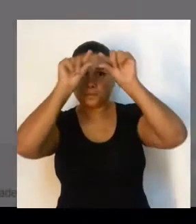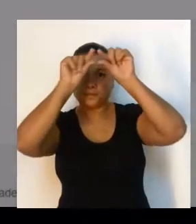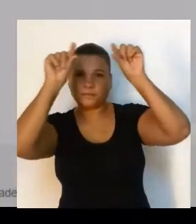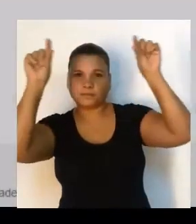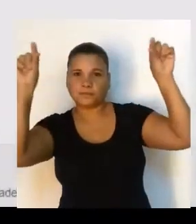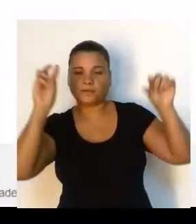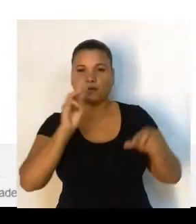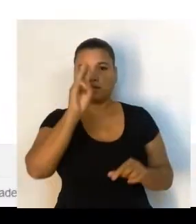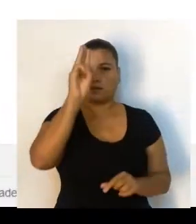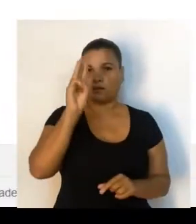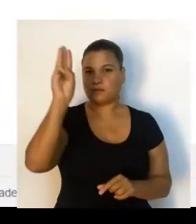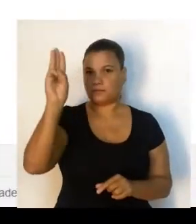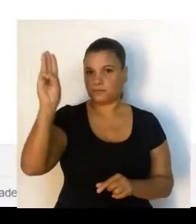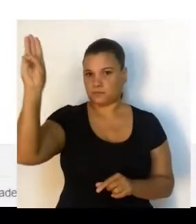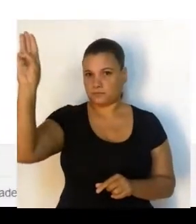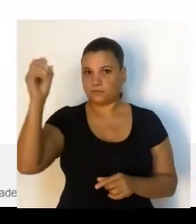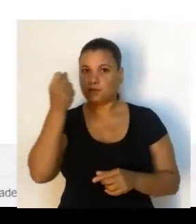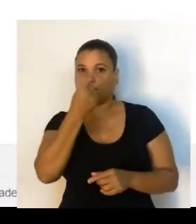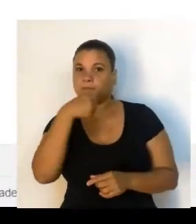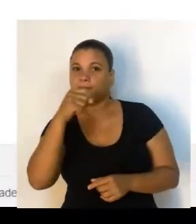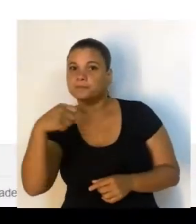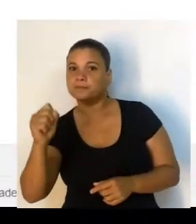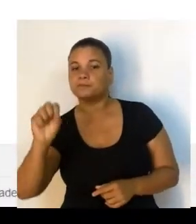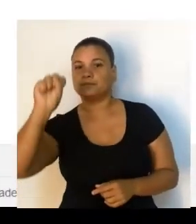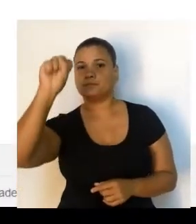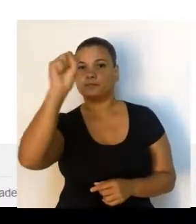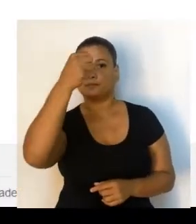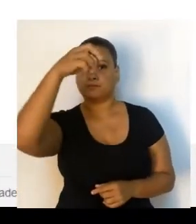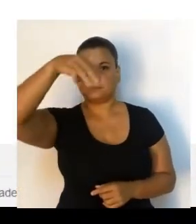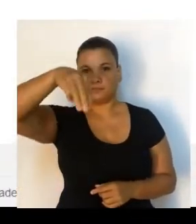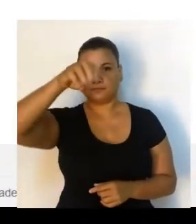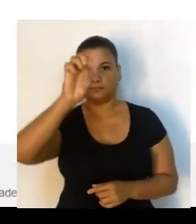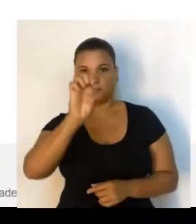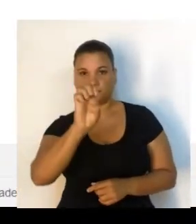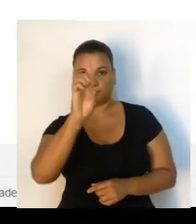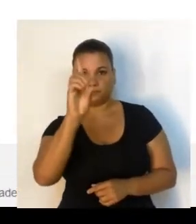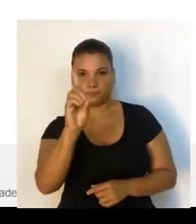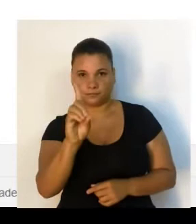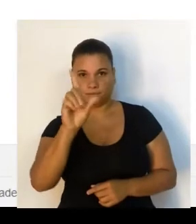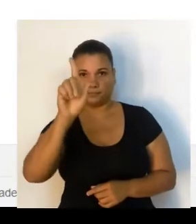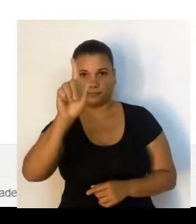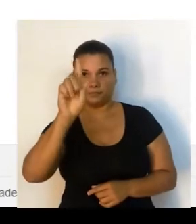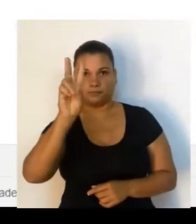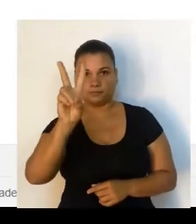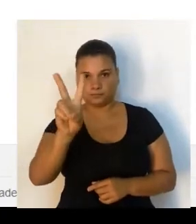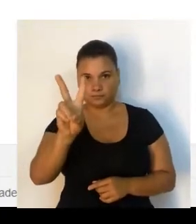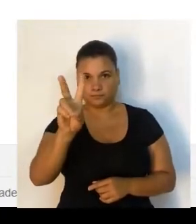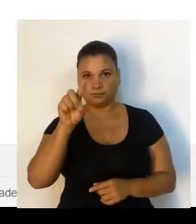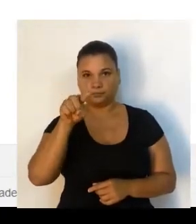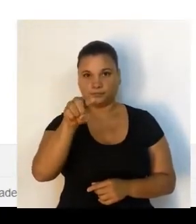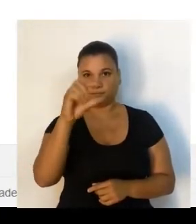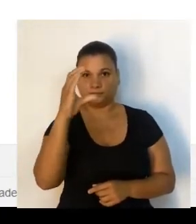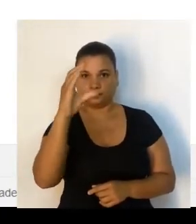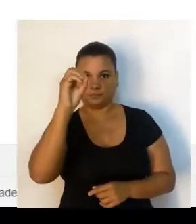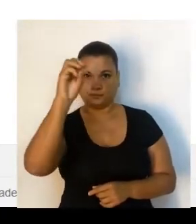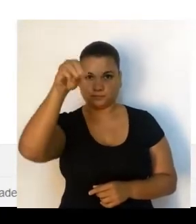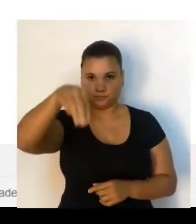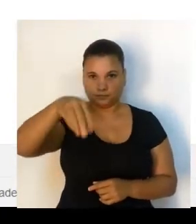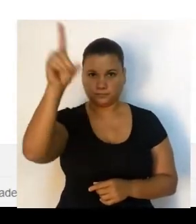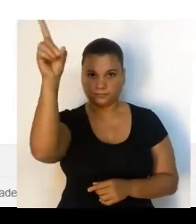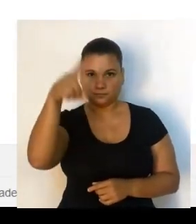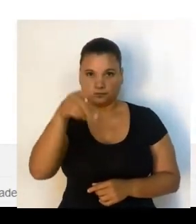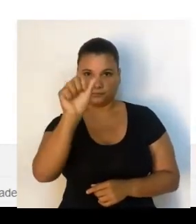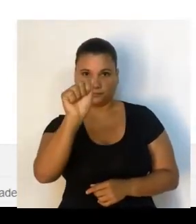iremos na barra de endereçamento do nosso navegador de internet e escreveremos em smedgv.com